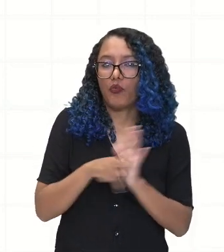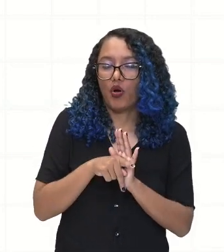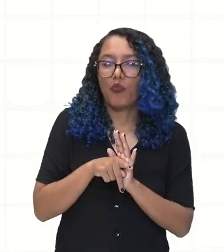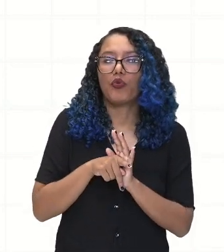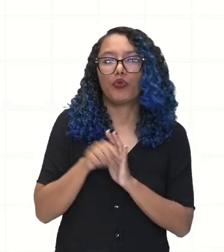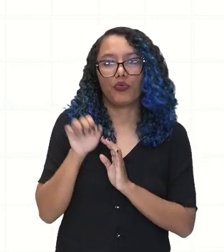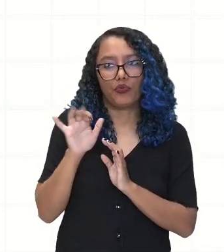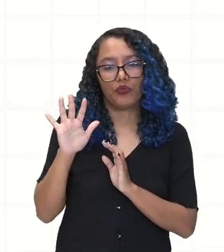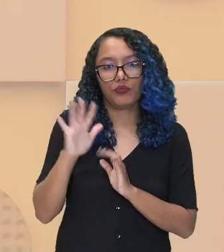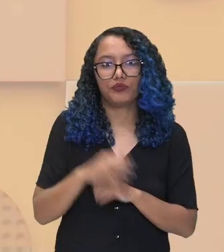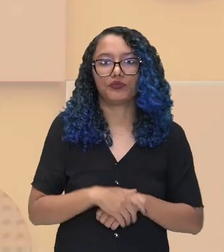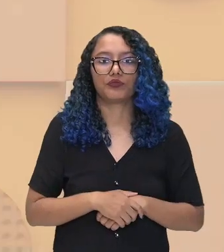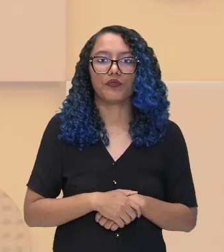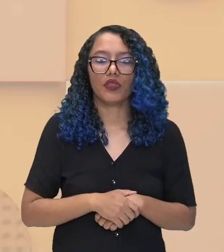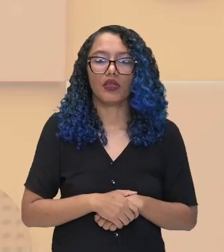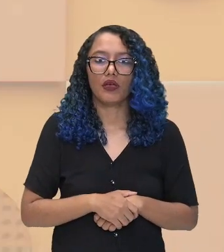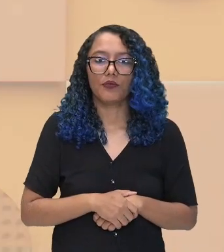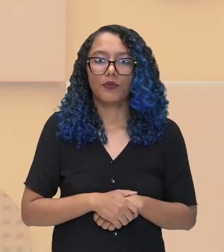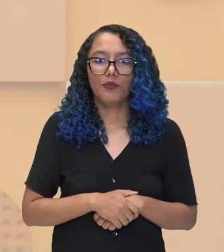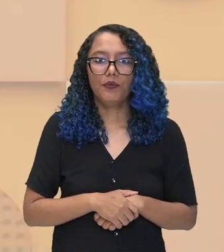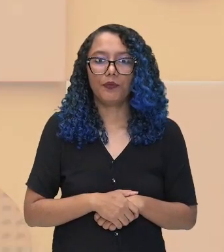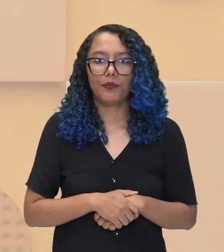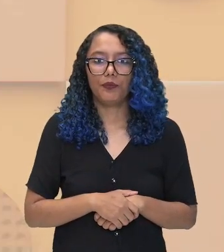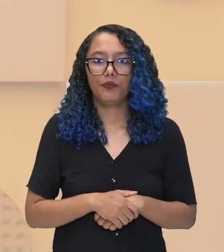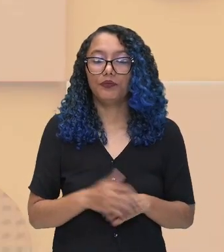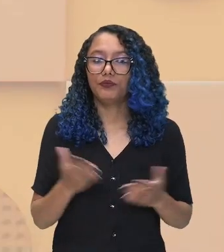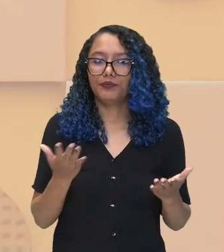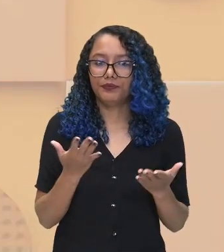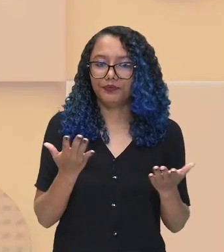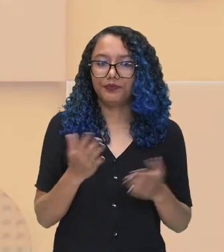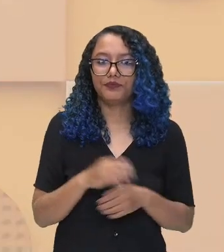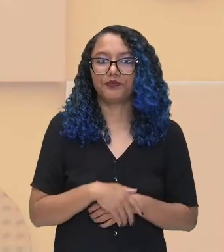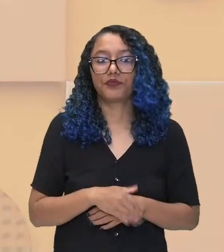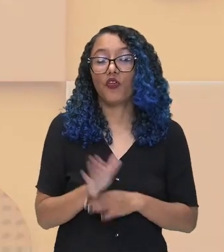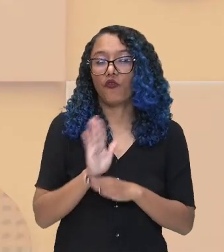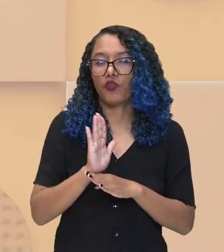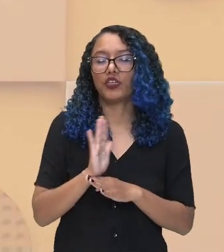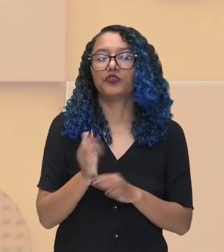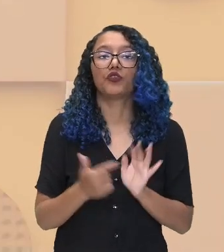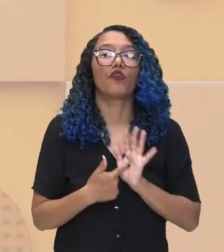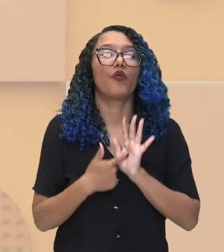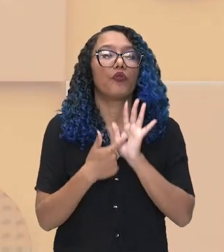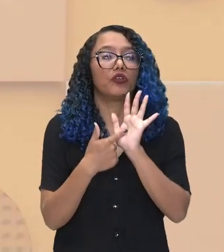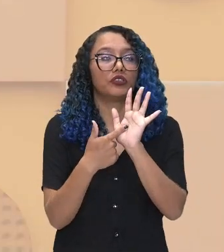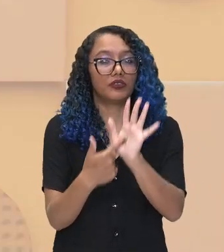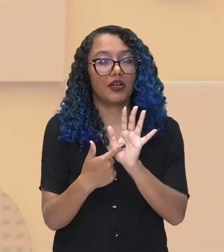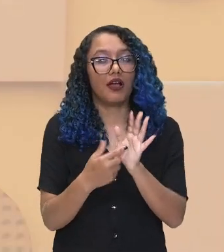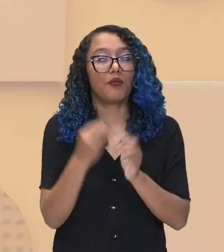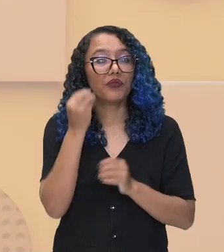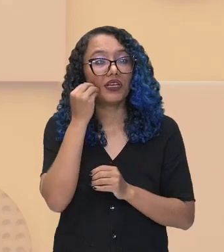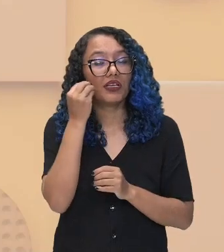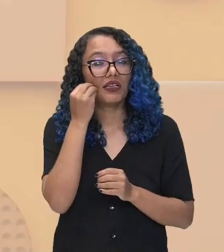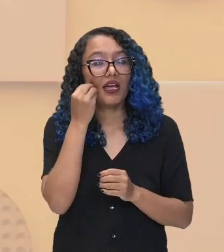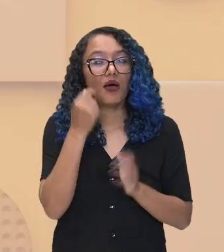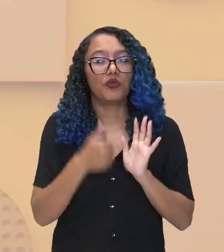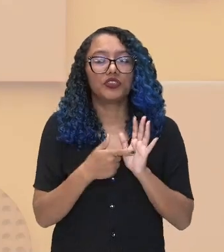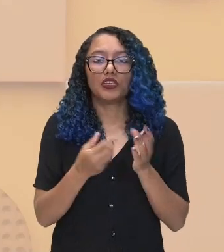Observem agora que nós trouxemos uma animação que vai tentar demonstrar esse processo de aculturação.